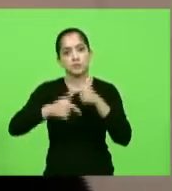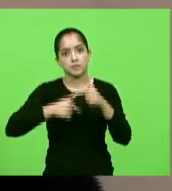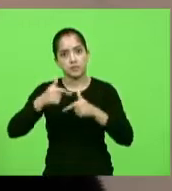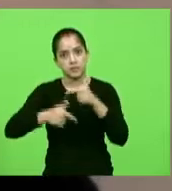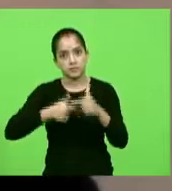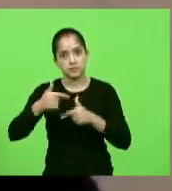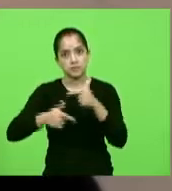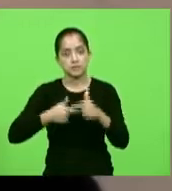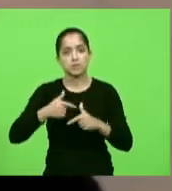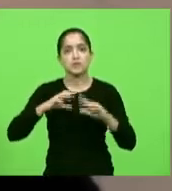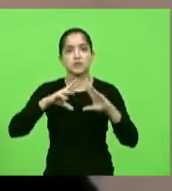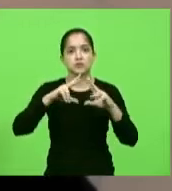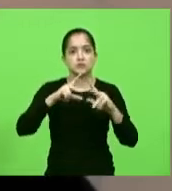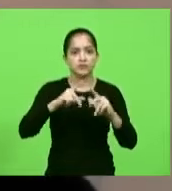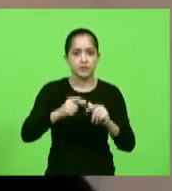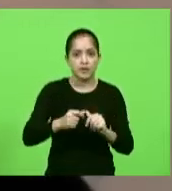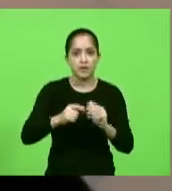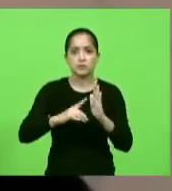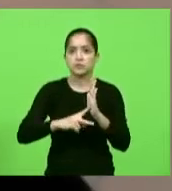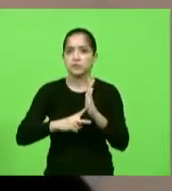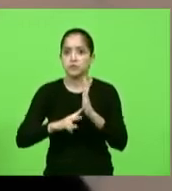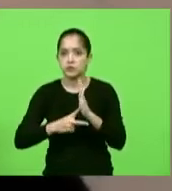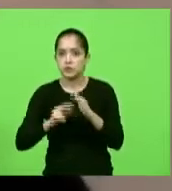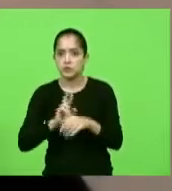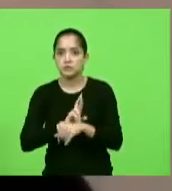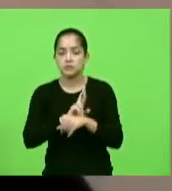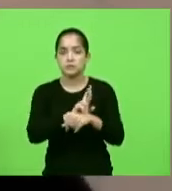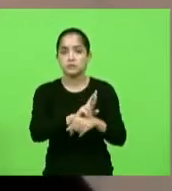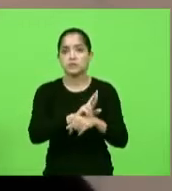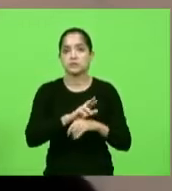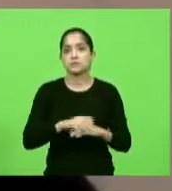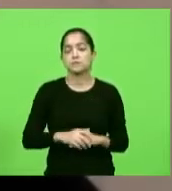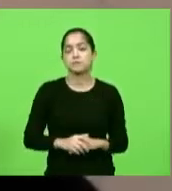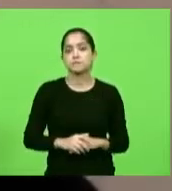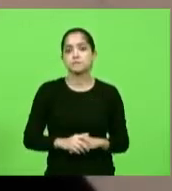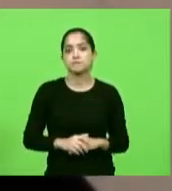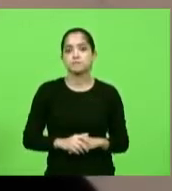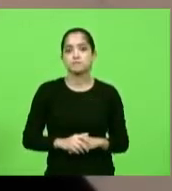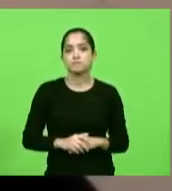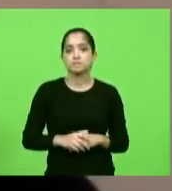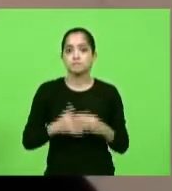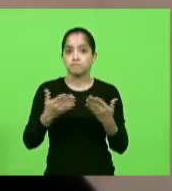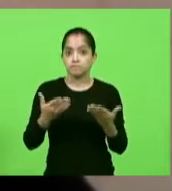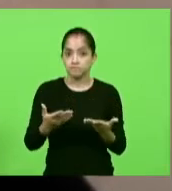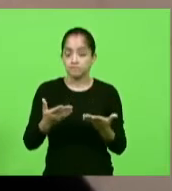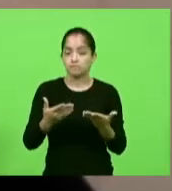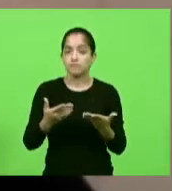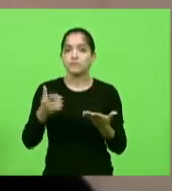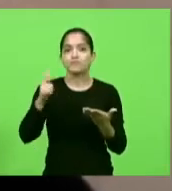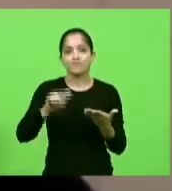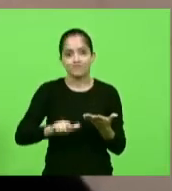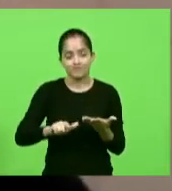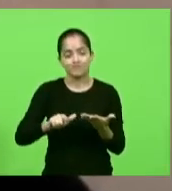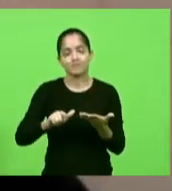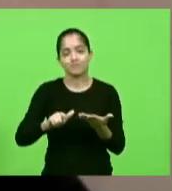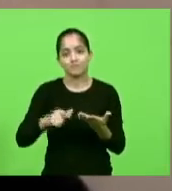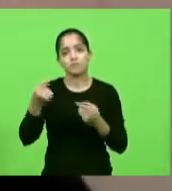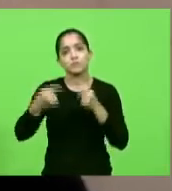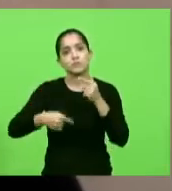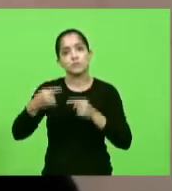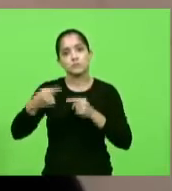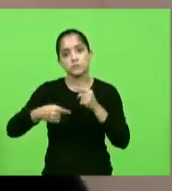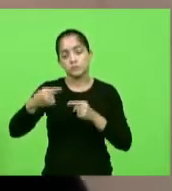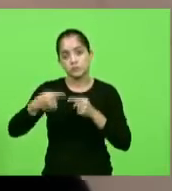SAMU, dos diversos sindicatos que represento no Estado afora, para, mais uma vez, conversarmos sobre